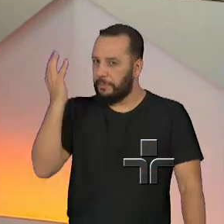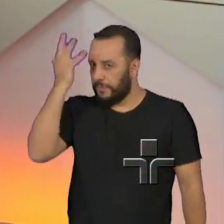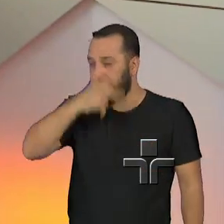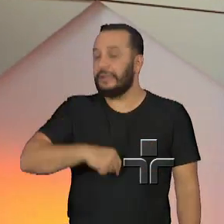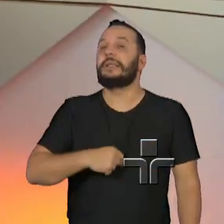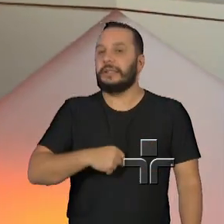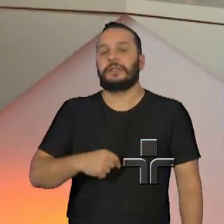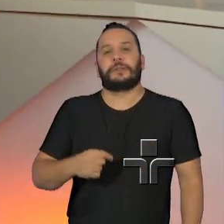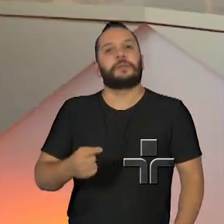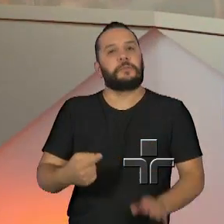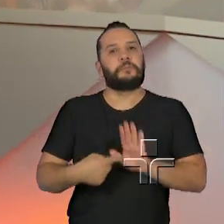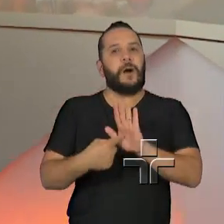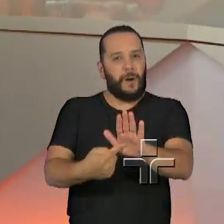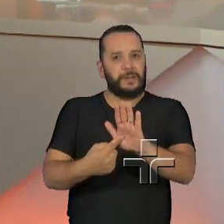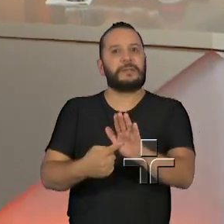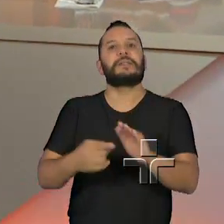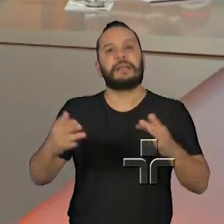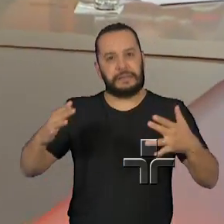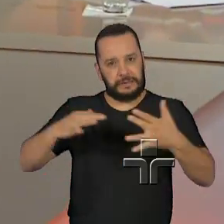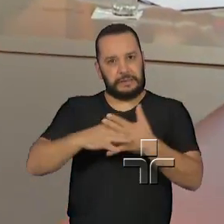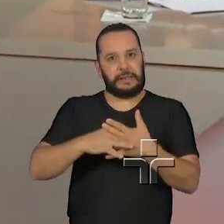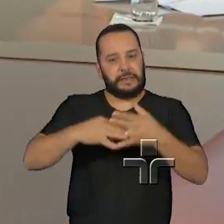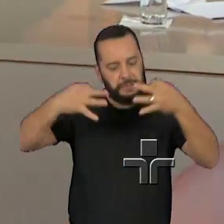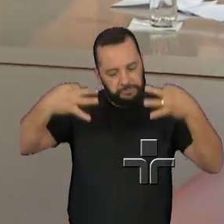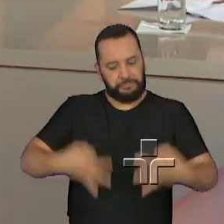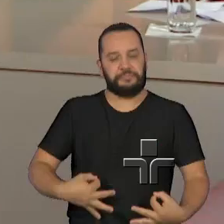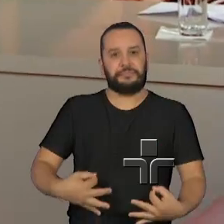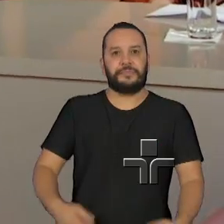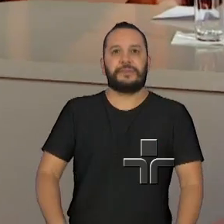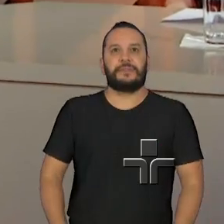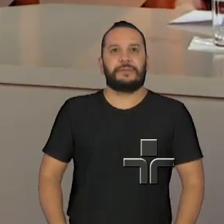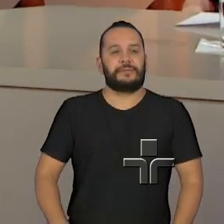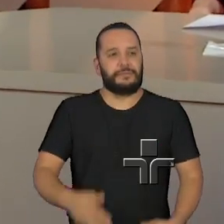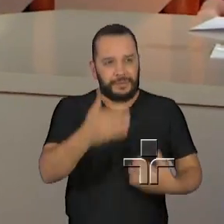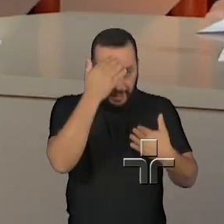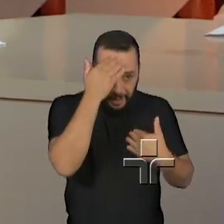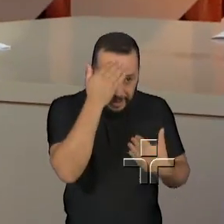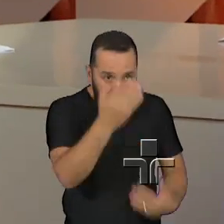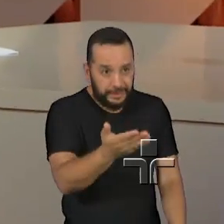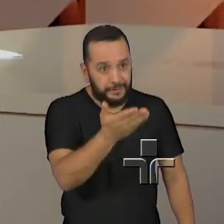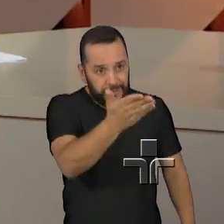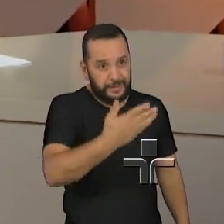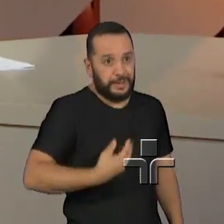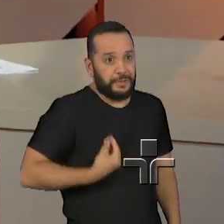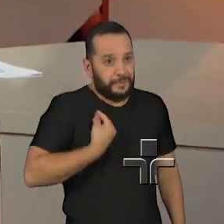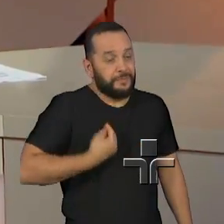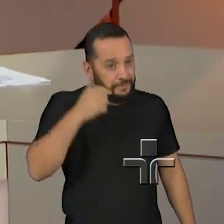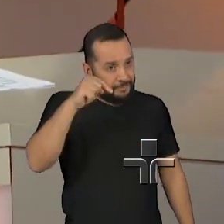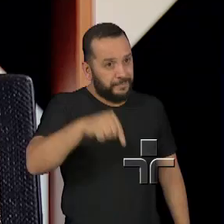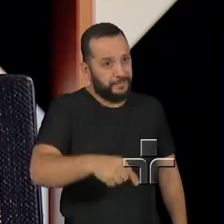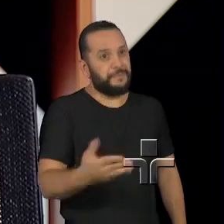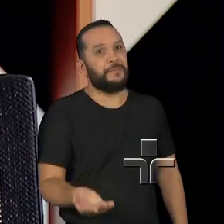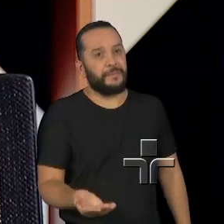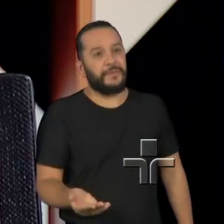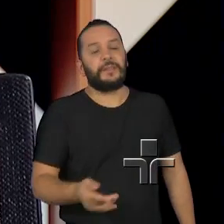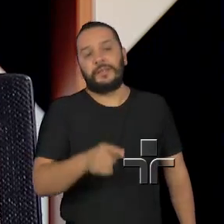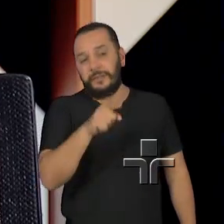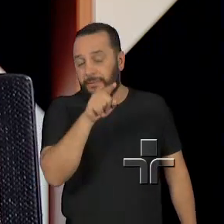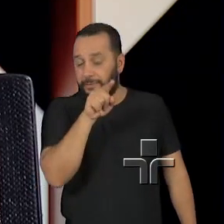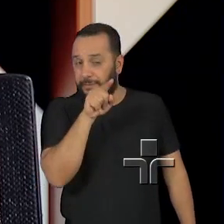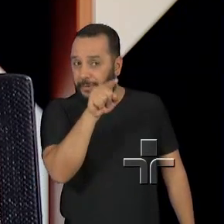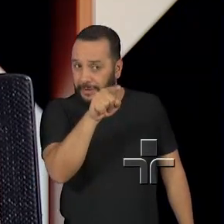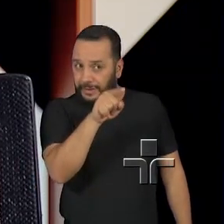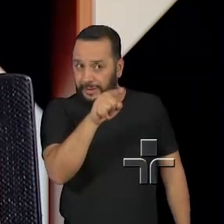belíssimo retrato de cidadania que nós pudemos mostrar. Renata, queria agradecer muito a sua participação, queria que você levasse